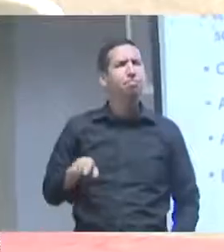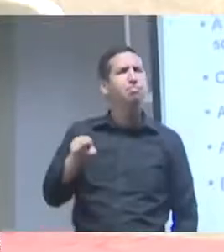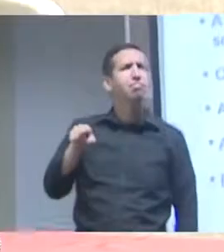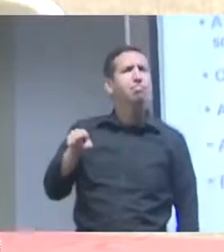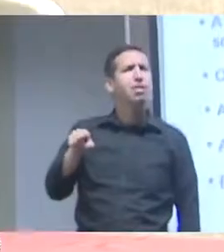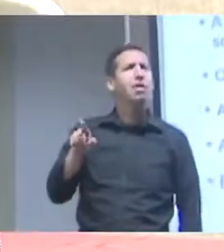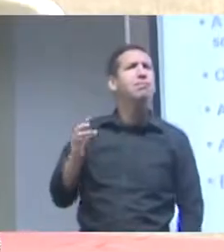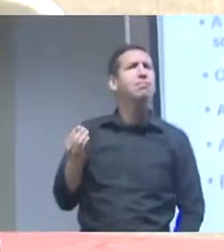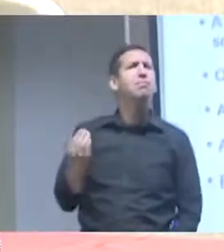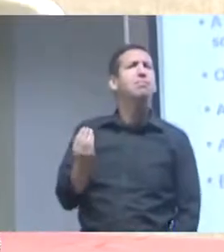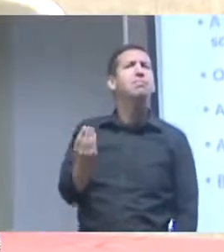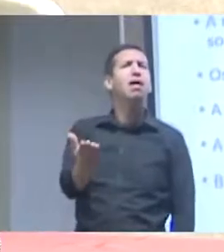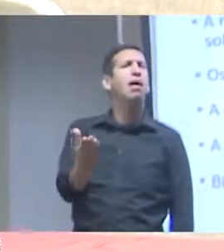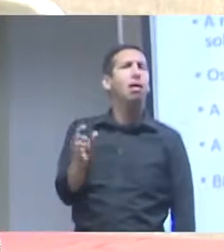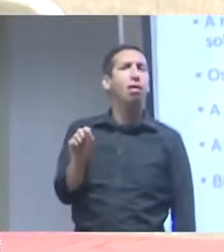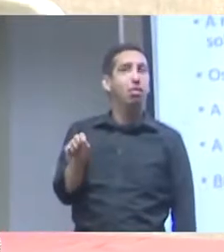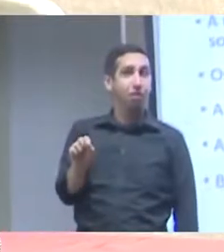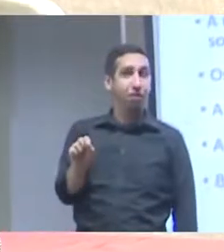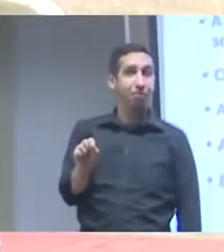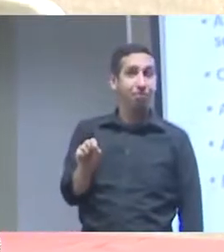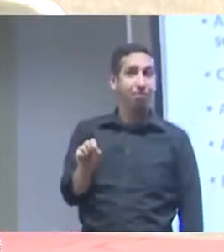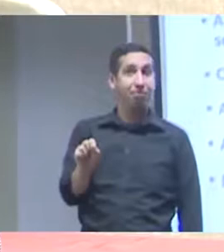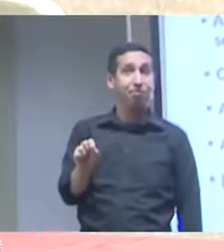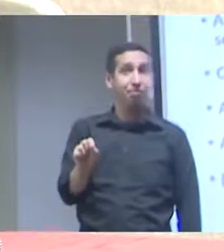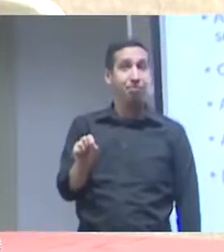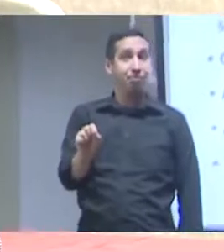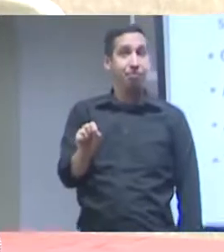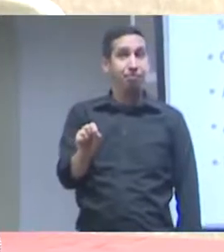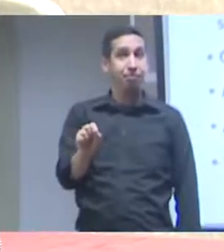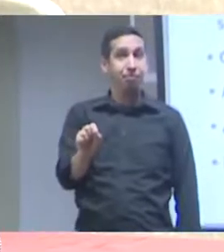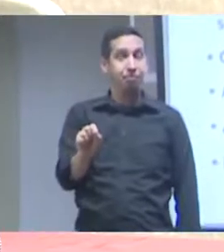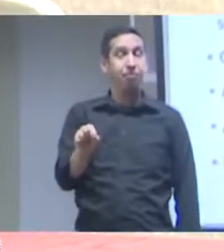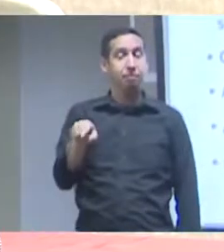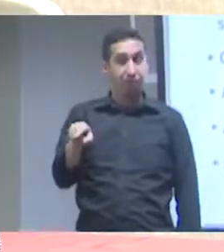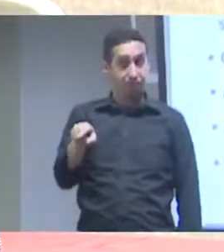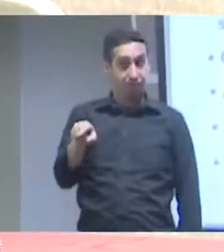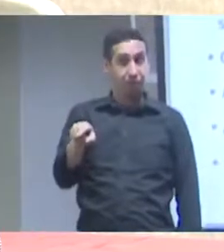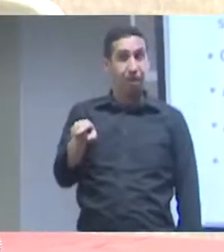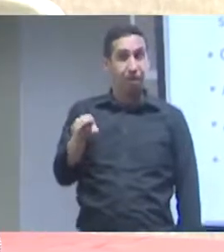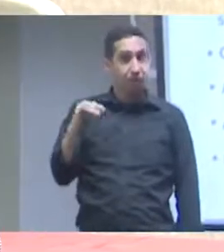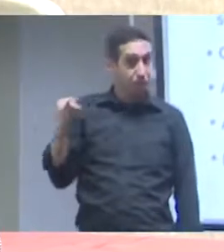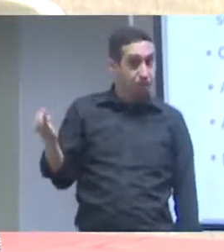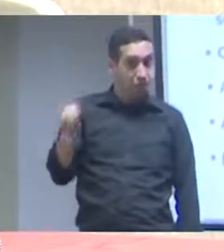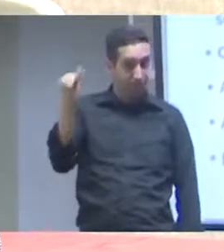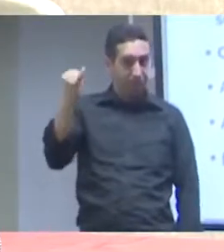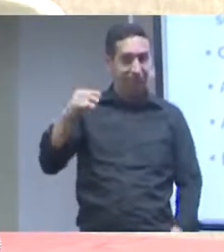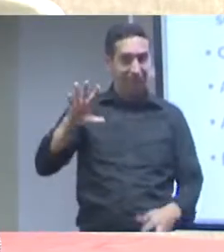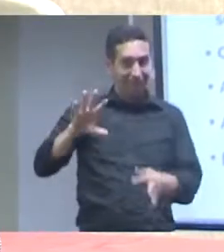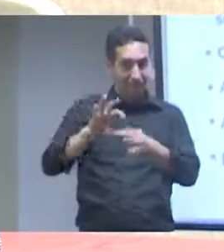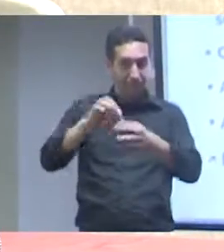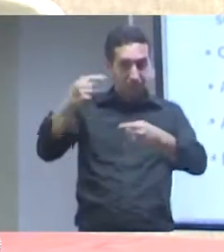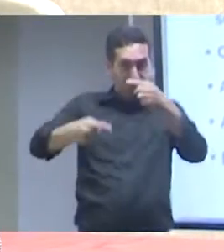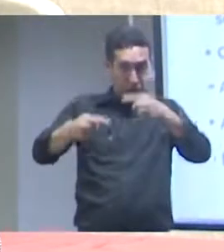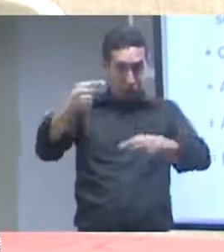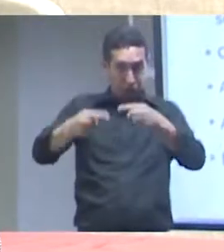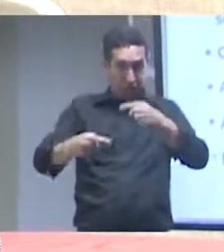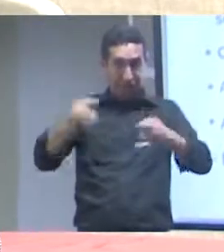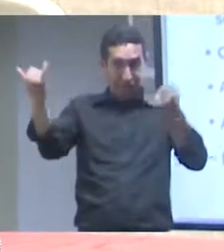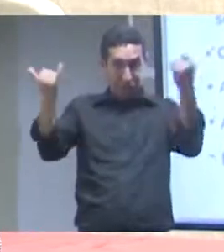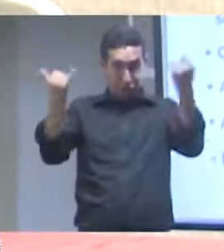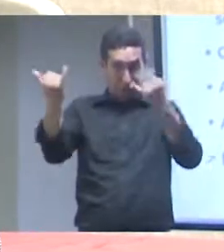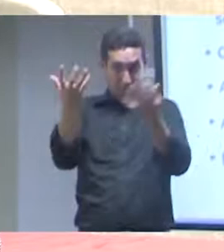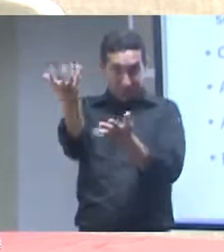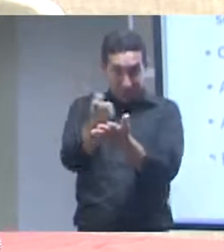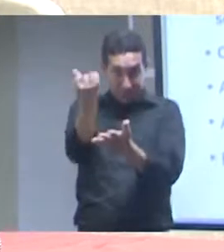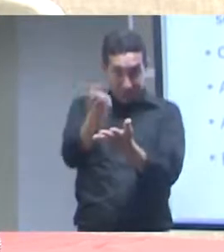vamos dizer, uma parte core da economia política dos dados. Outro dia me passou pela frente o dado de que a informação